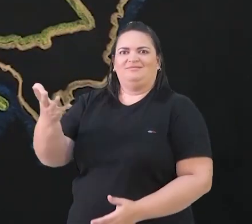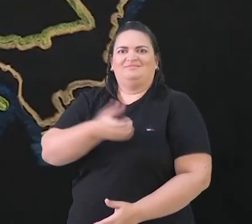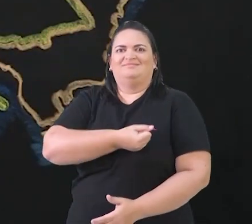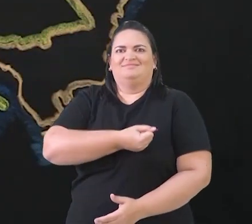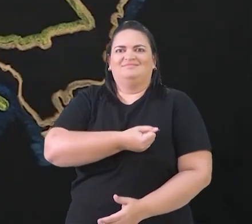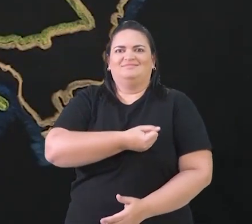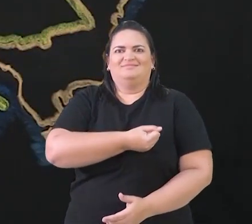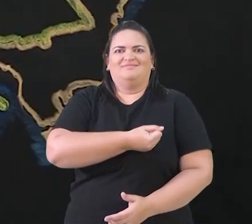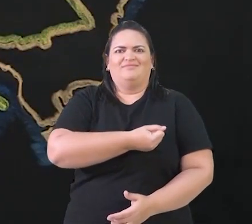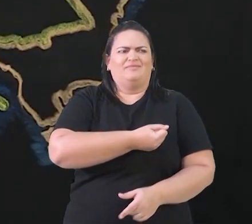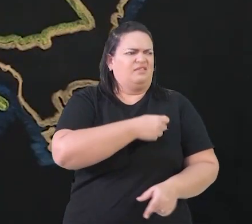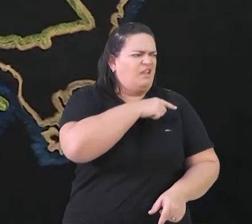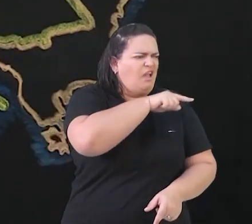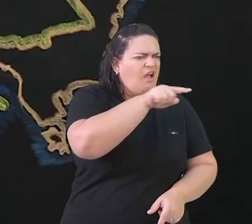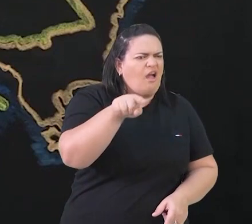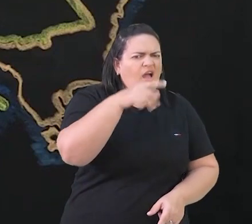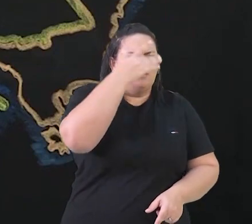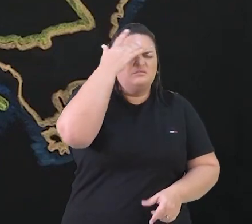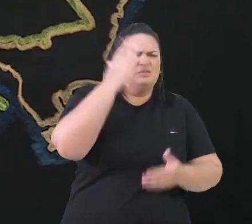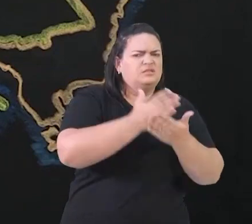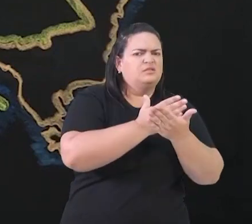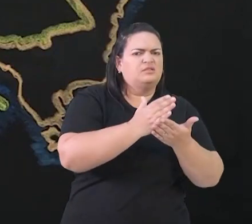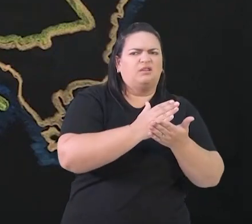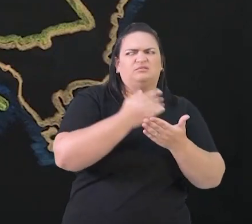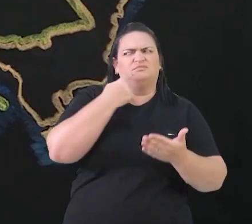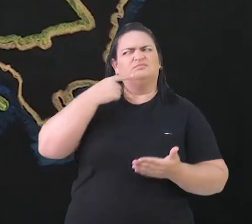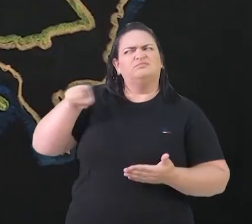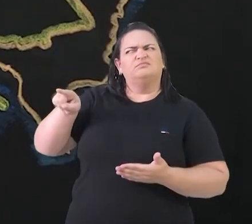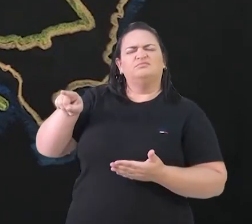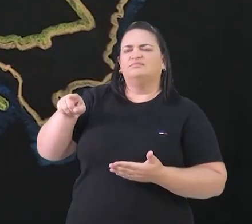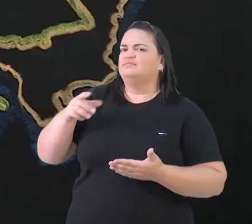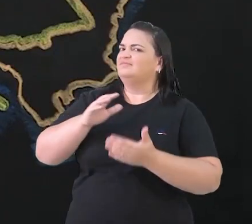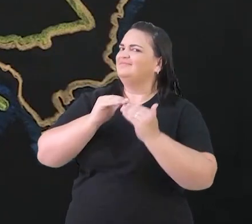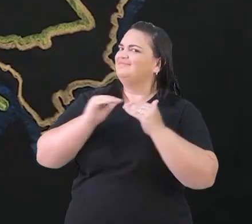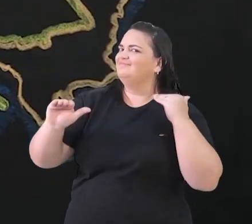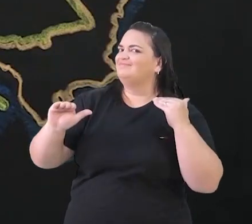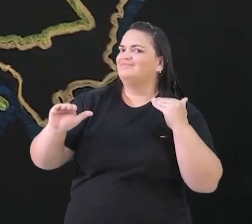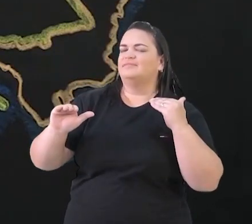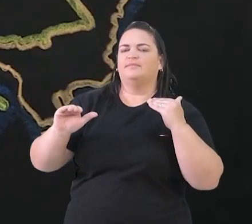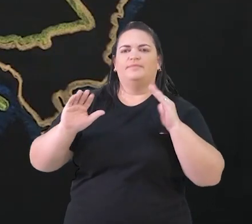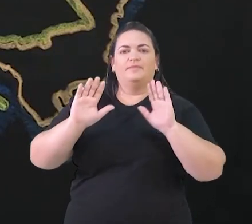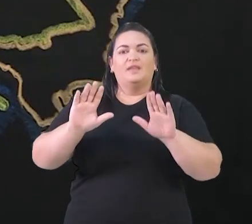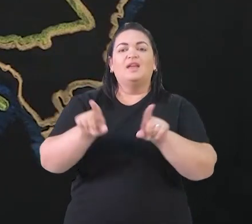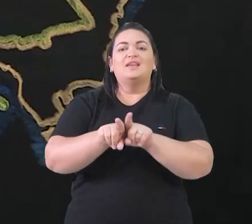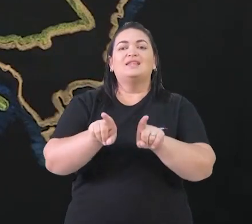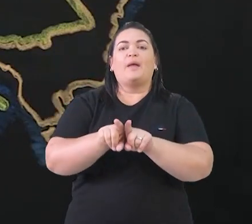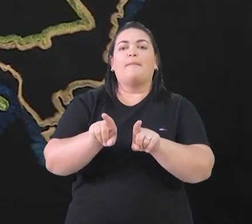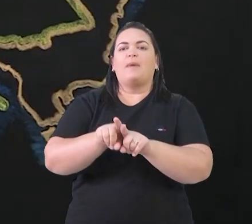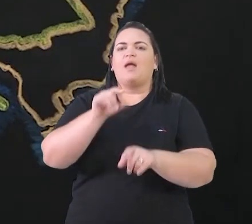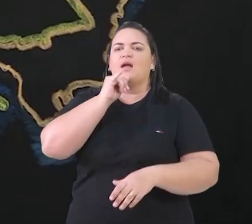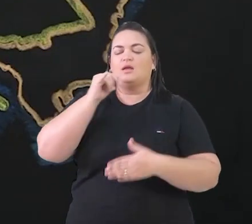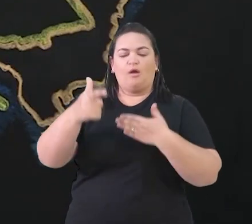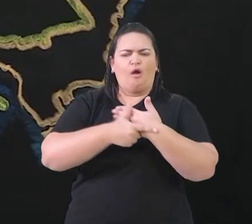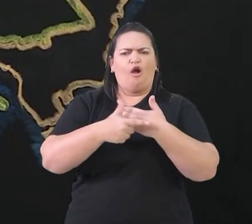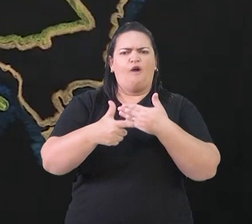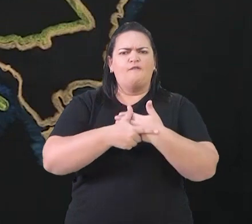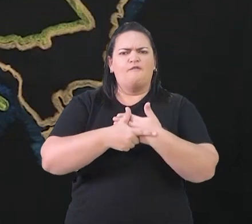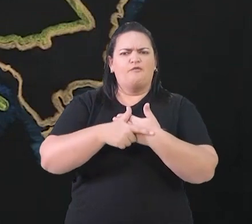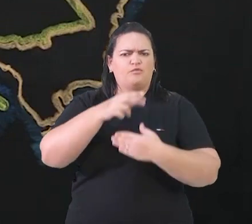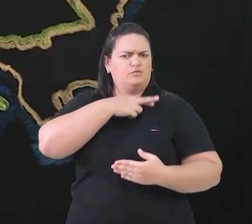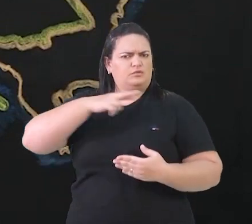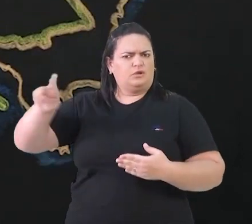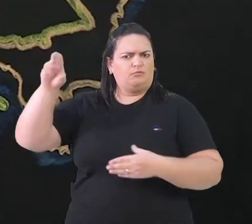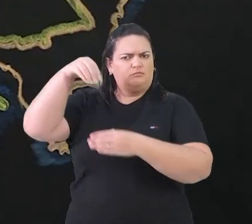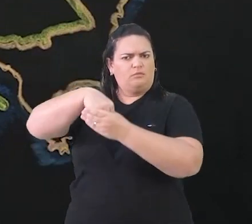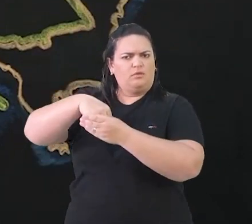criticado por algumas pessoas dessa fé. Existia também a venda de cargos religiosos. Às vezes,